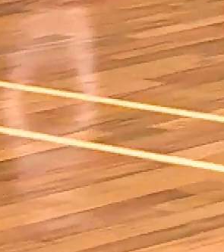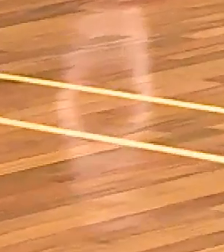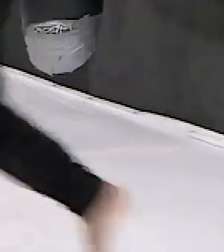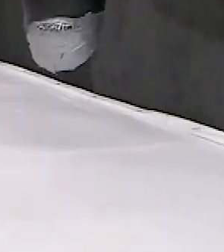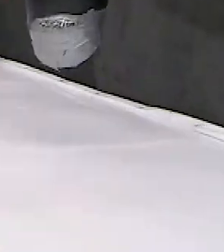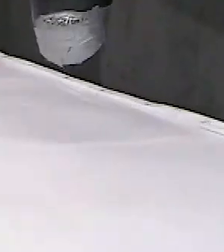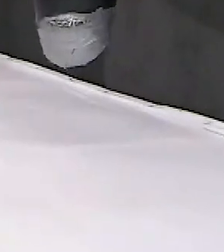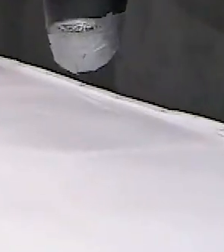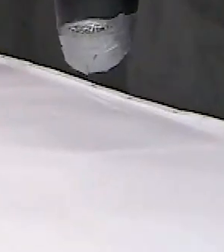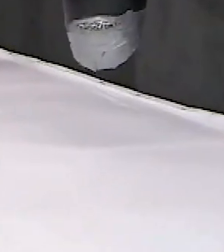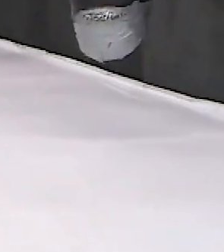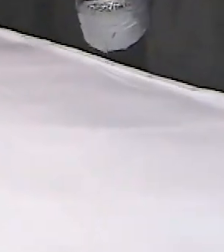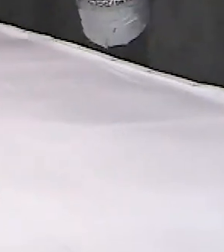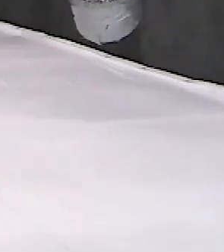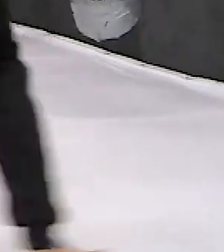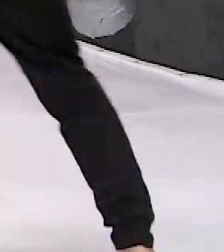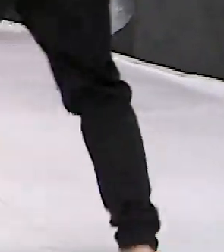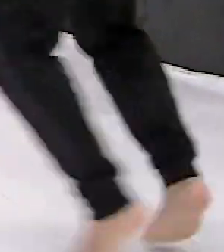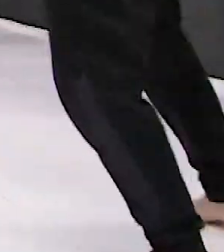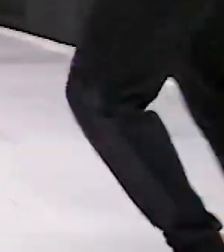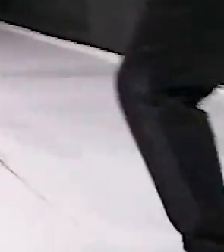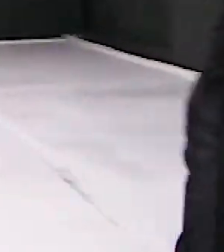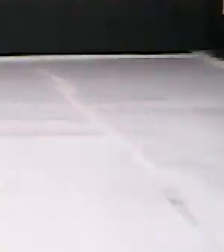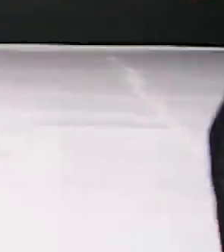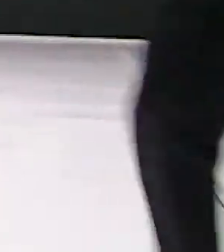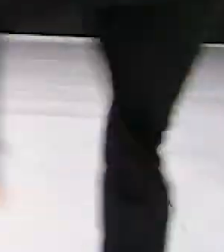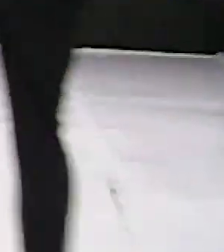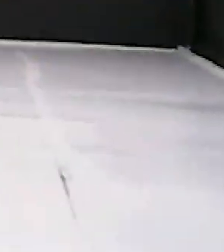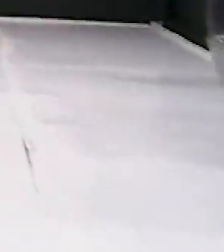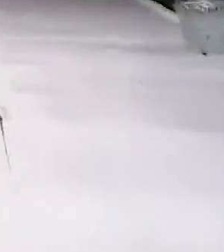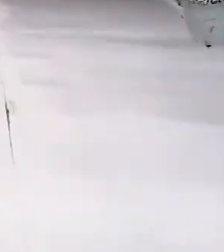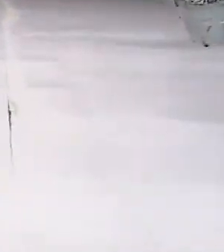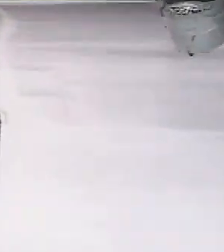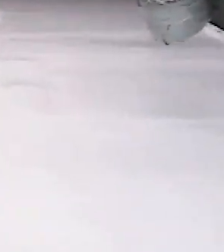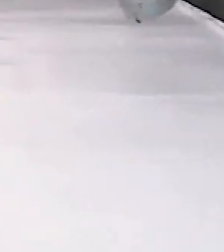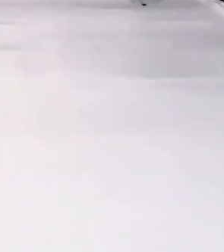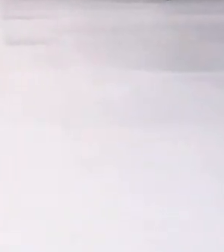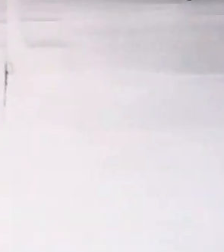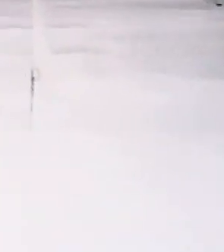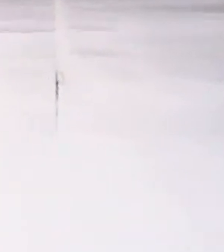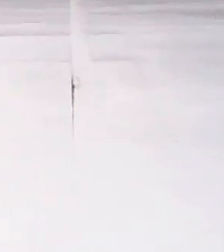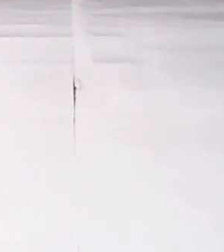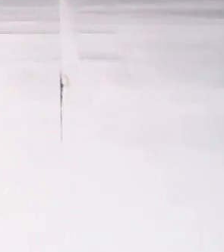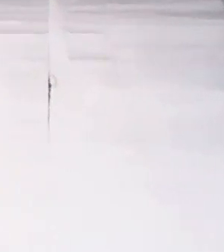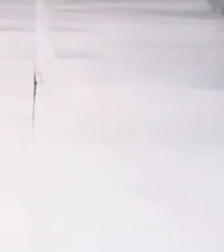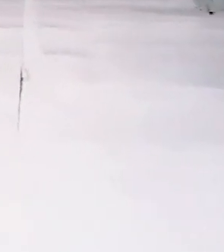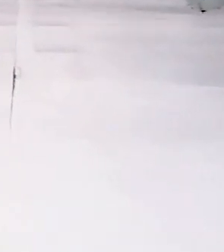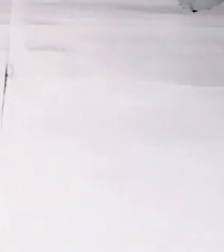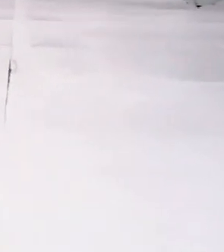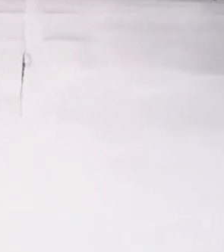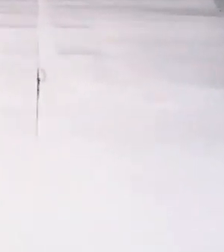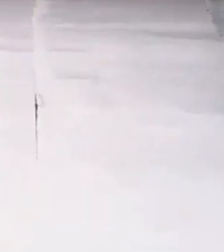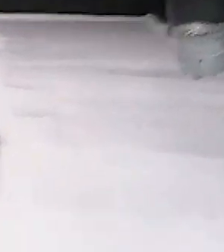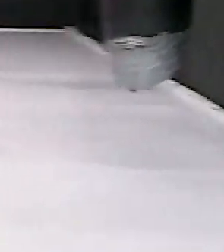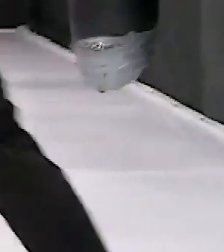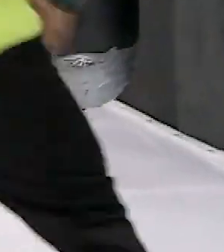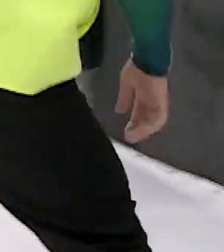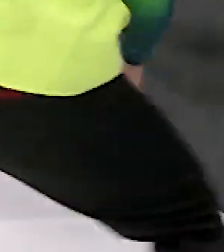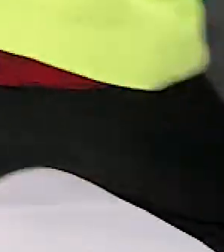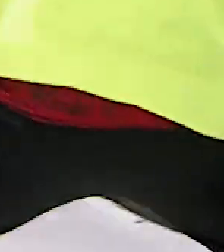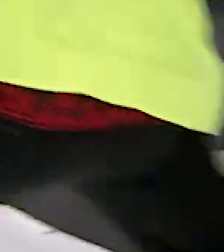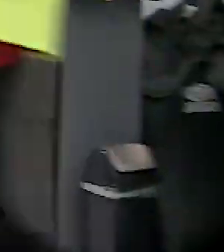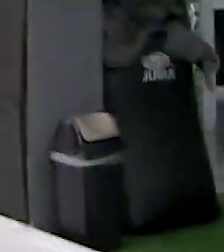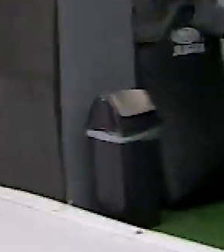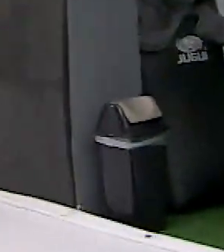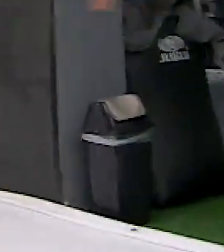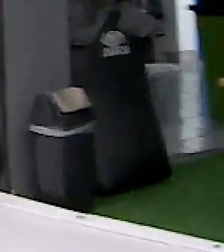Brasil. Academia de Luta. Mulher de kimono branco e faixa preta troca chutes com o homem. Nas paredes, pendurados, raquetes de chutes e sacos de